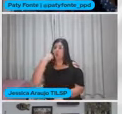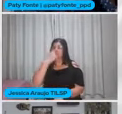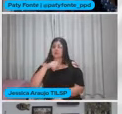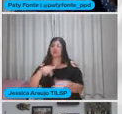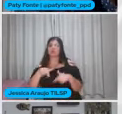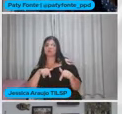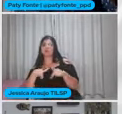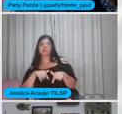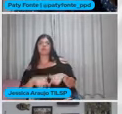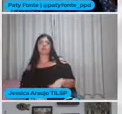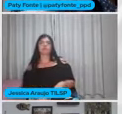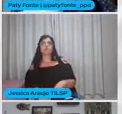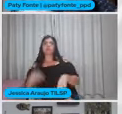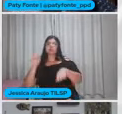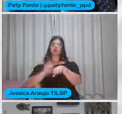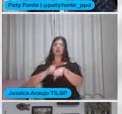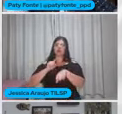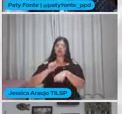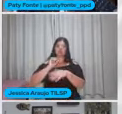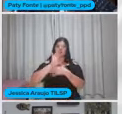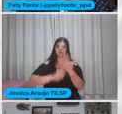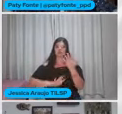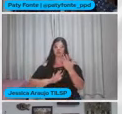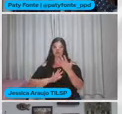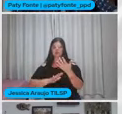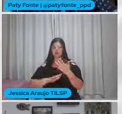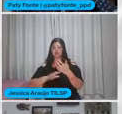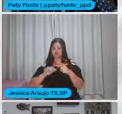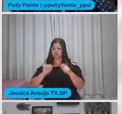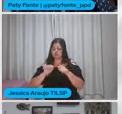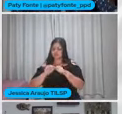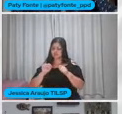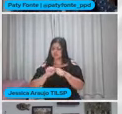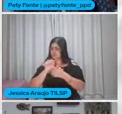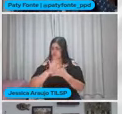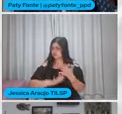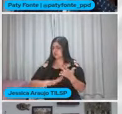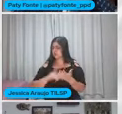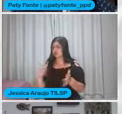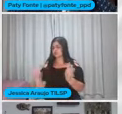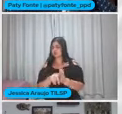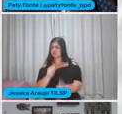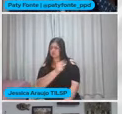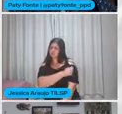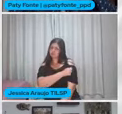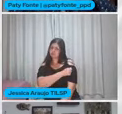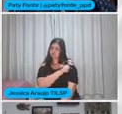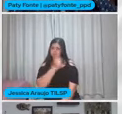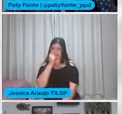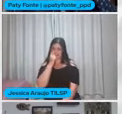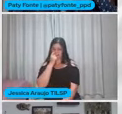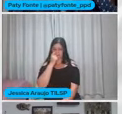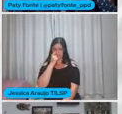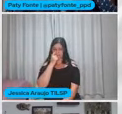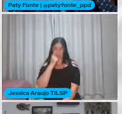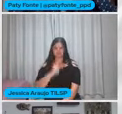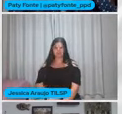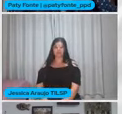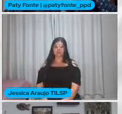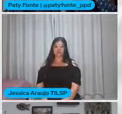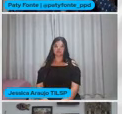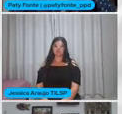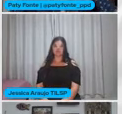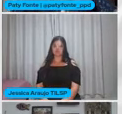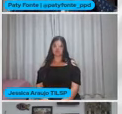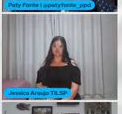Mas em compensação ali na hora da atividade Quem botava a mão na massa eram os alunos Então E sabe, Mônica